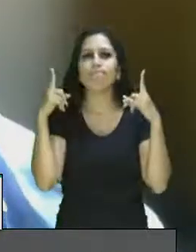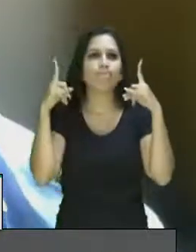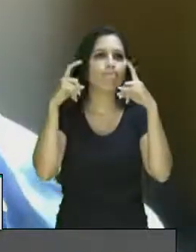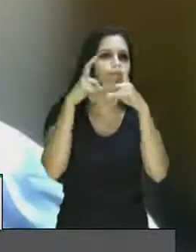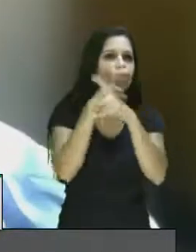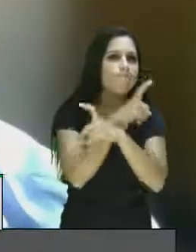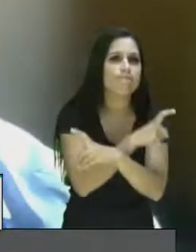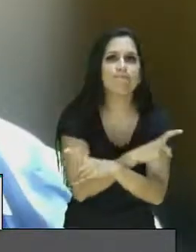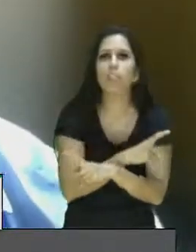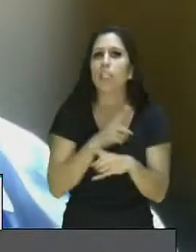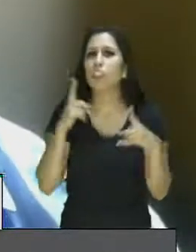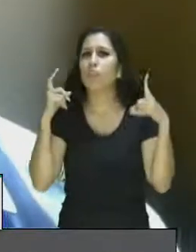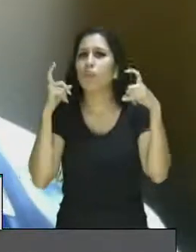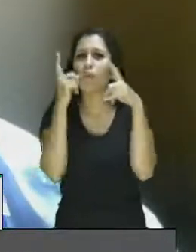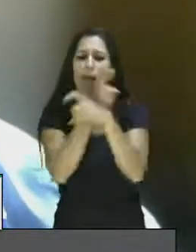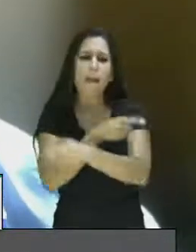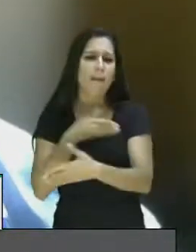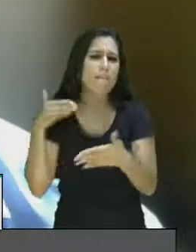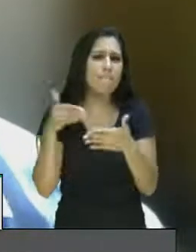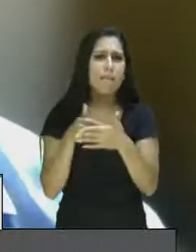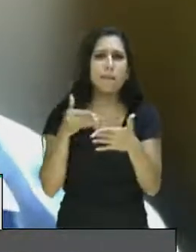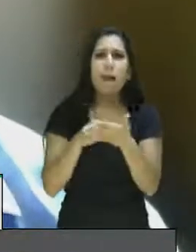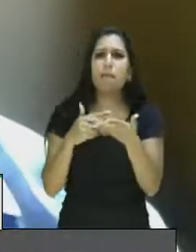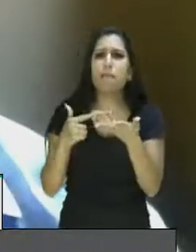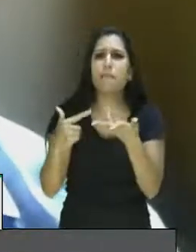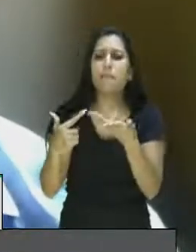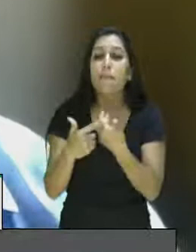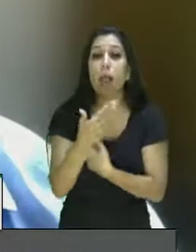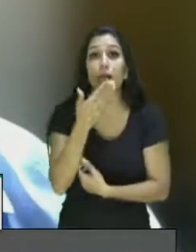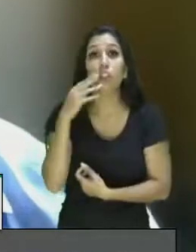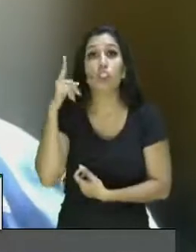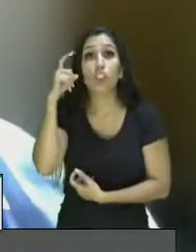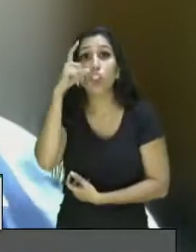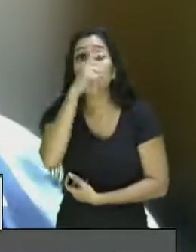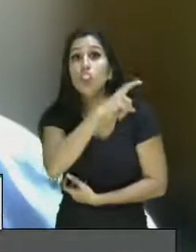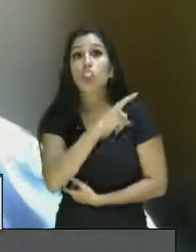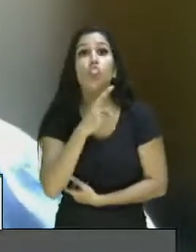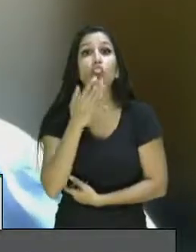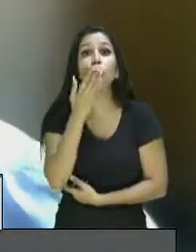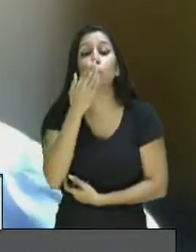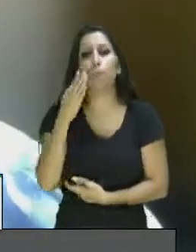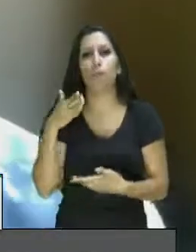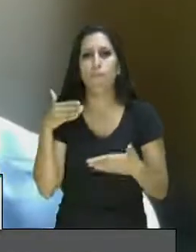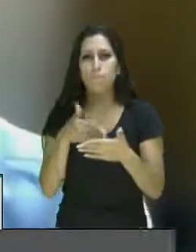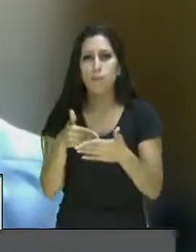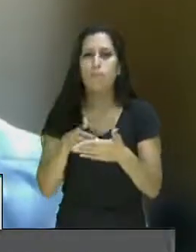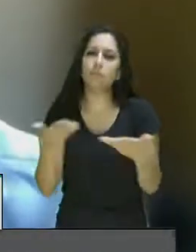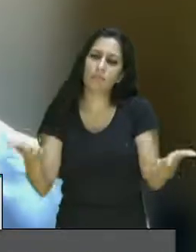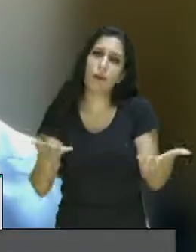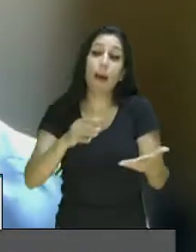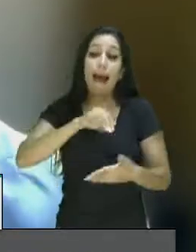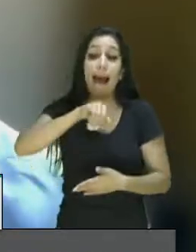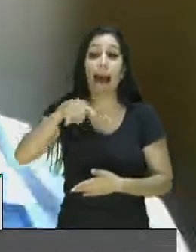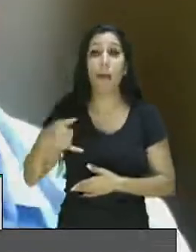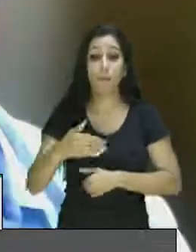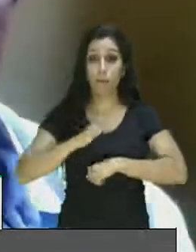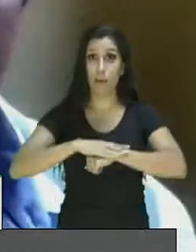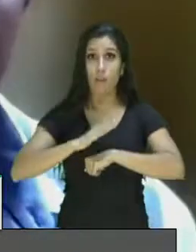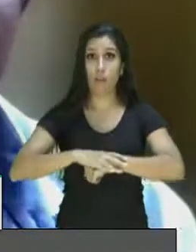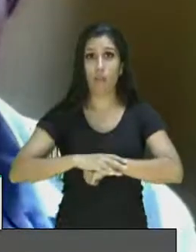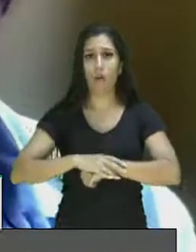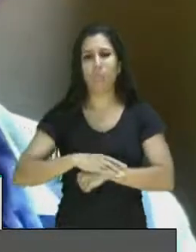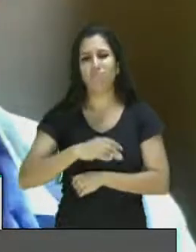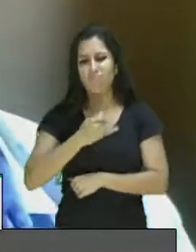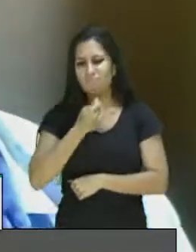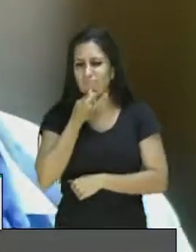arquitetônicas, entre outras barreiras. Então, eu quero também lamentar aqui, aproveitar a minha fala, para lamentar